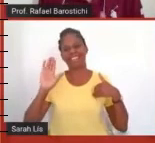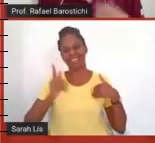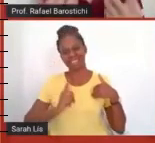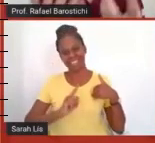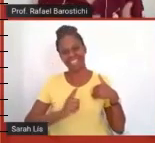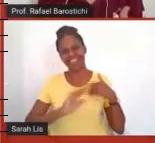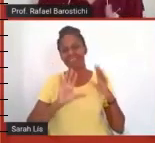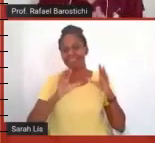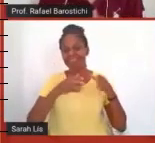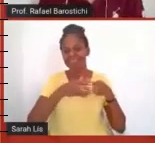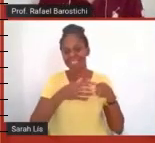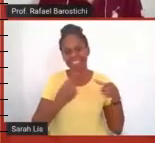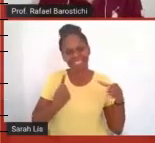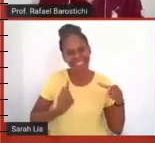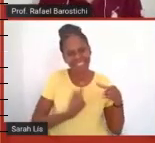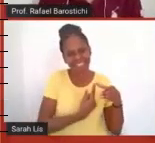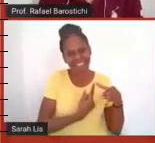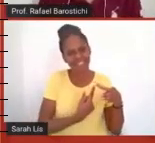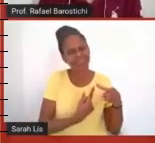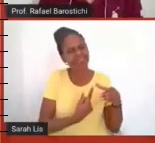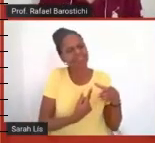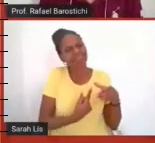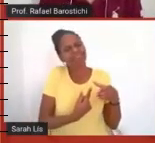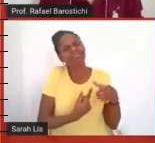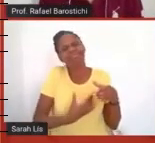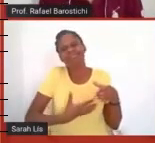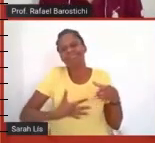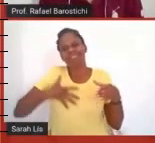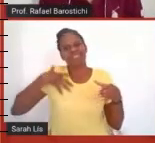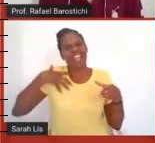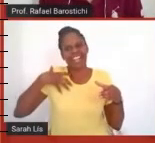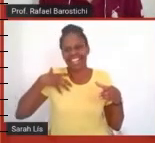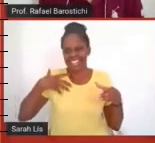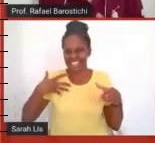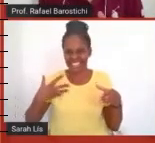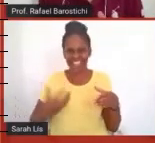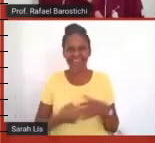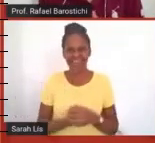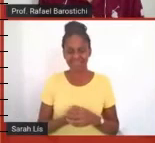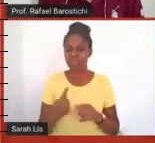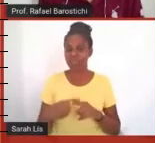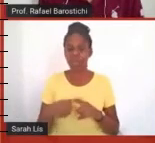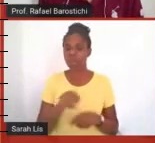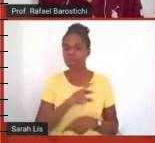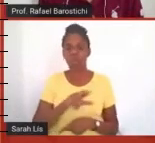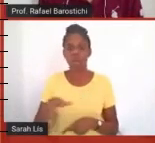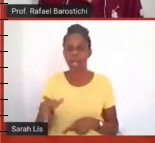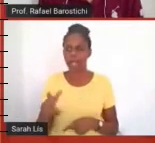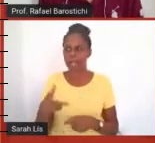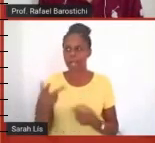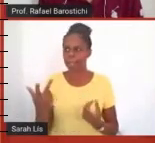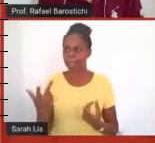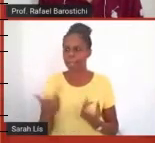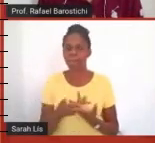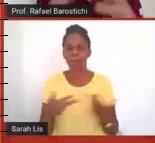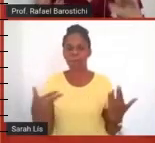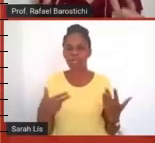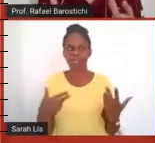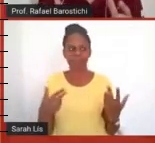poder contar essa experiência realmente foi algo que contribuiu